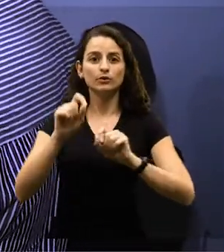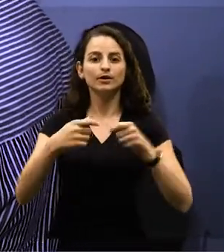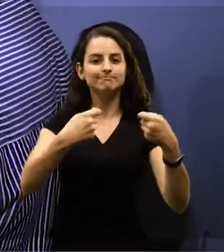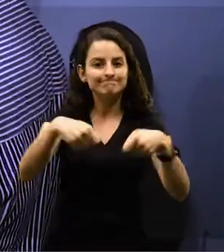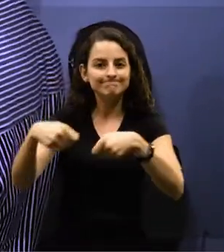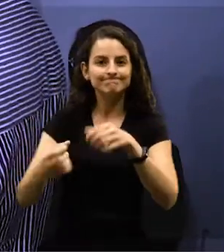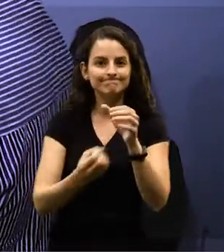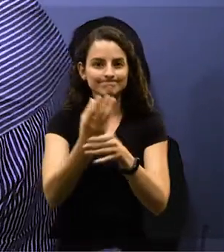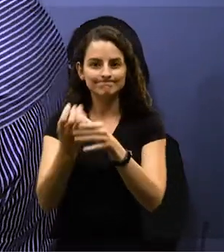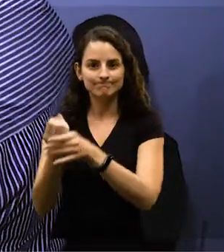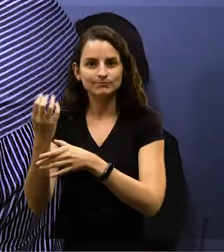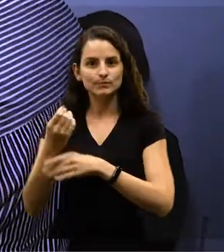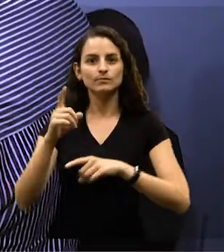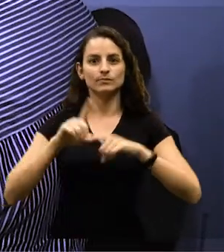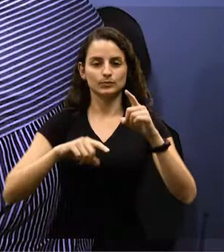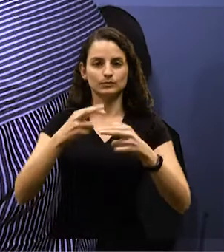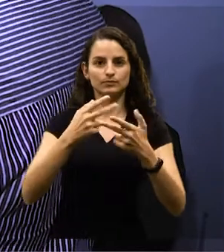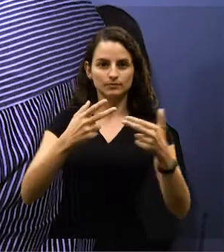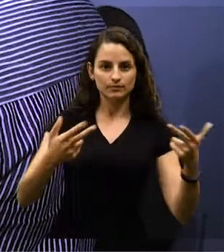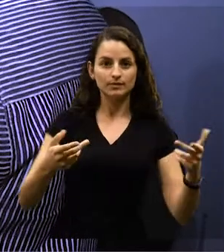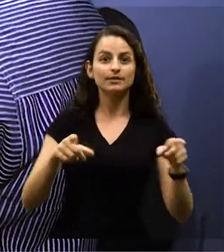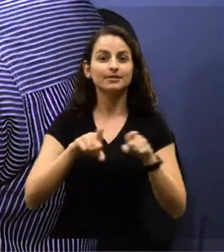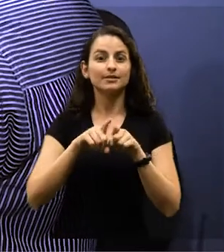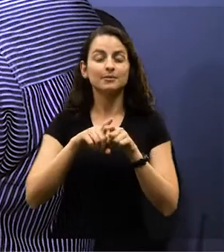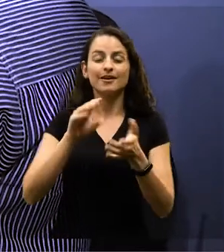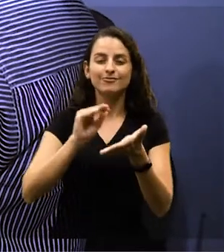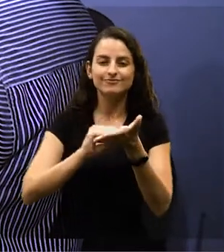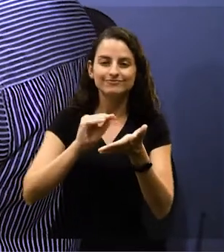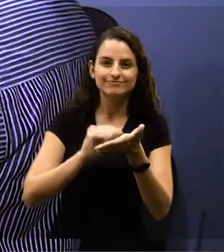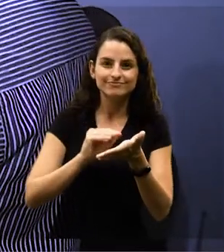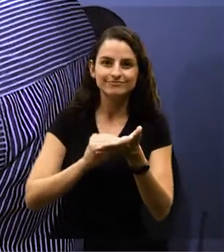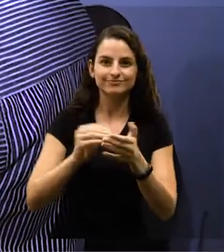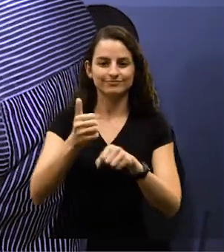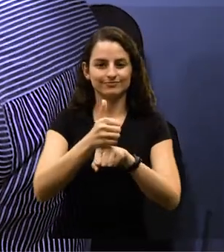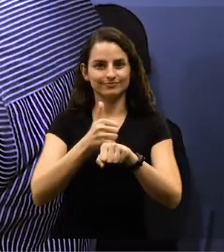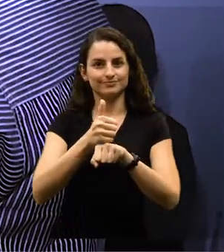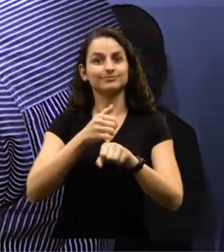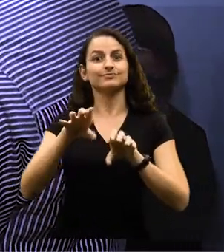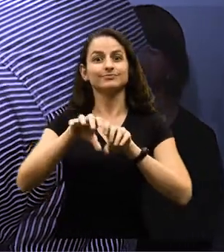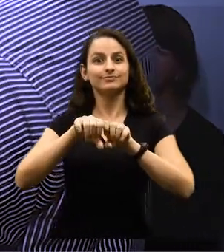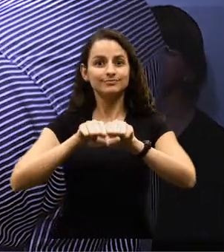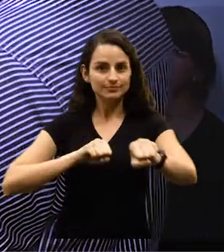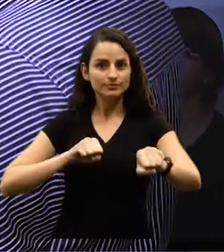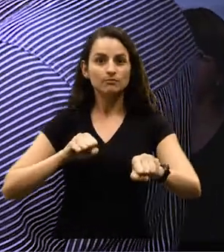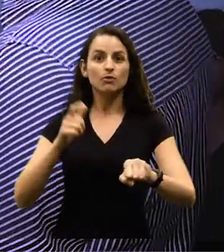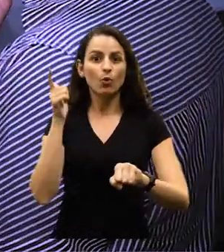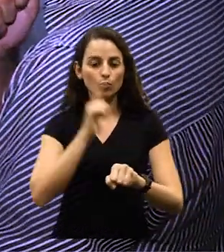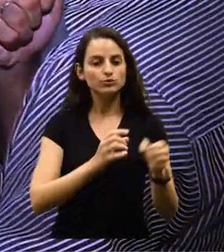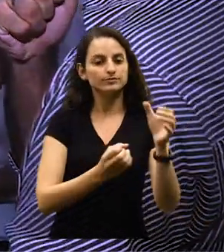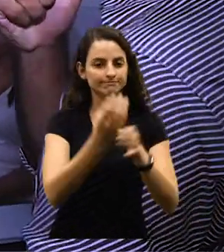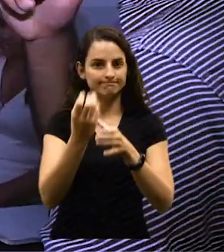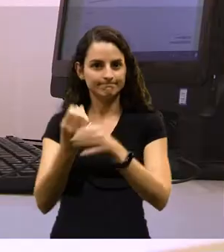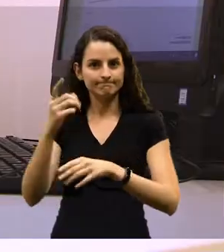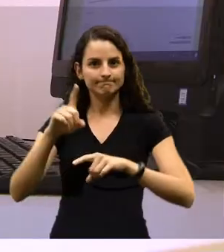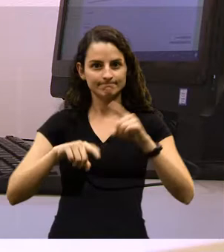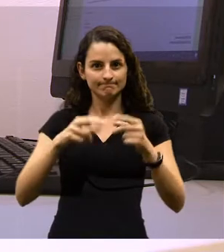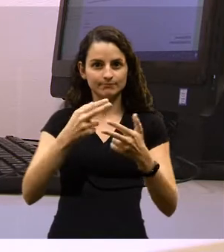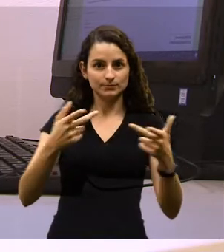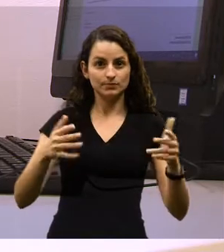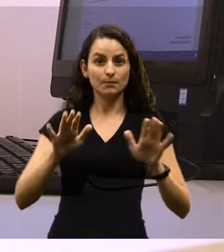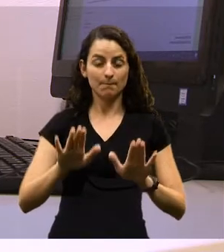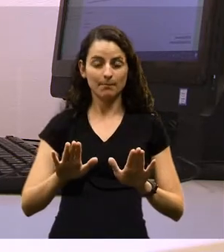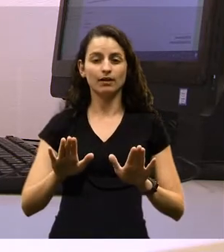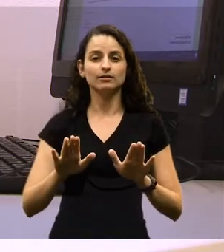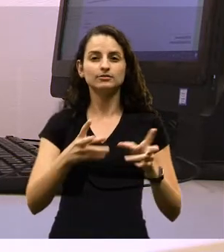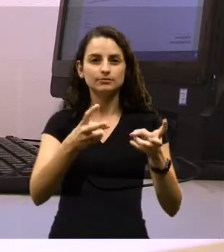constante de produção de material didático e a falta de formação dos profissionais para produzir esses materiais. Mas o ponto